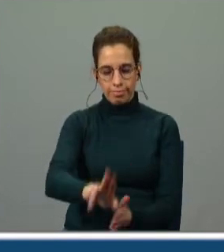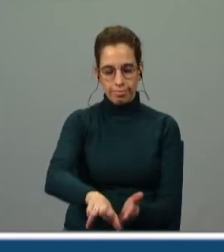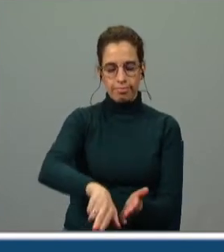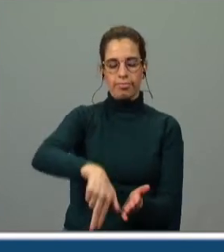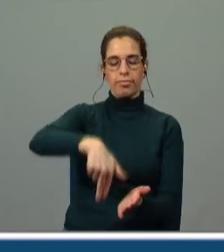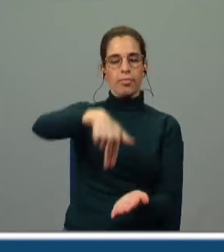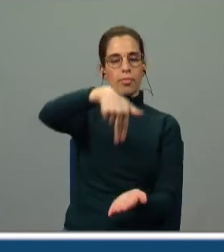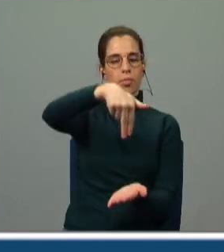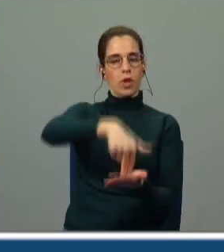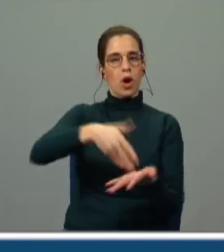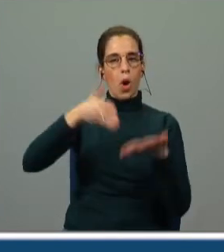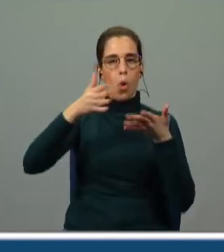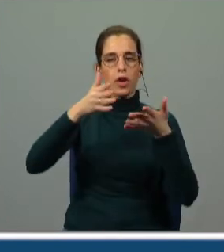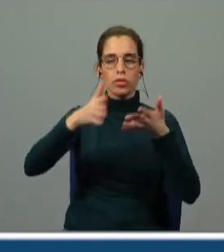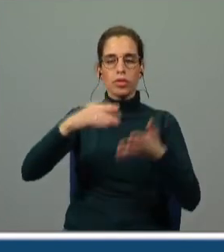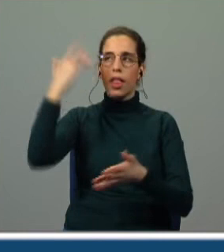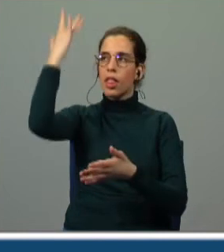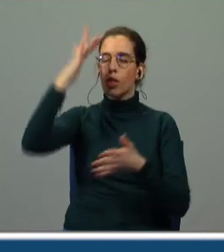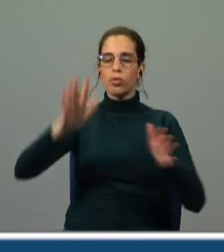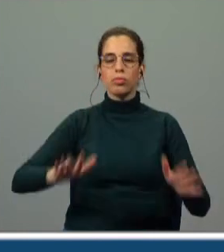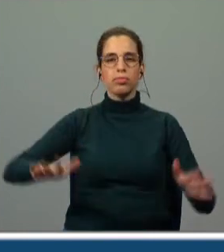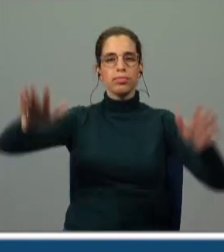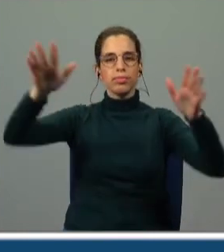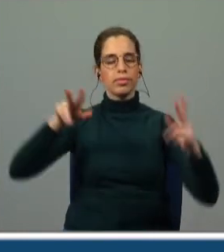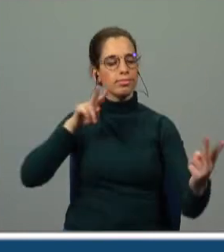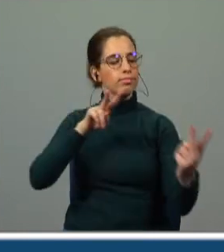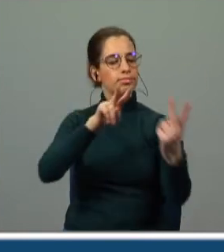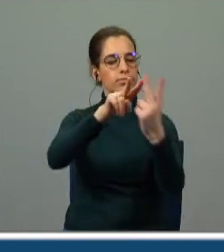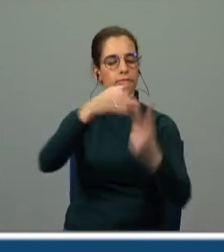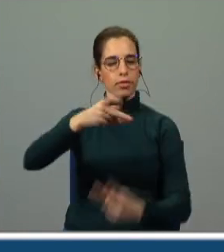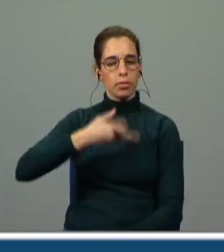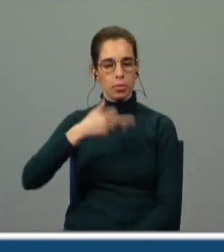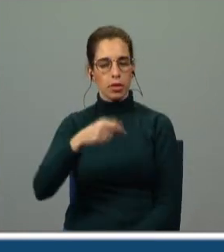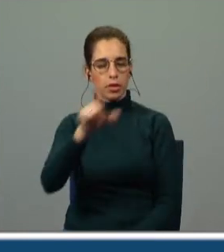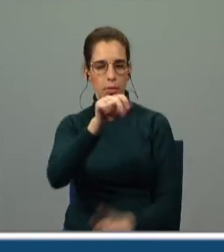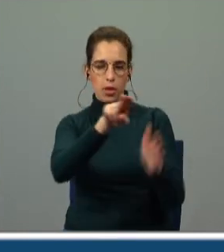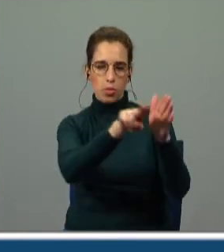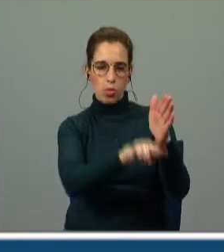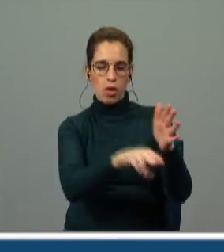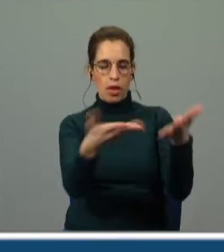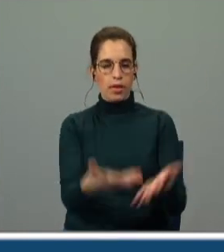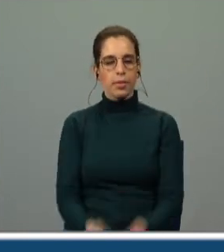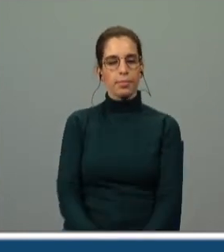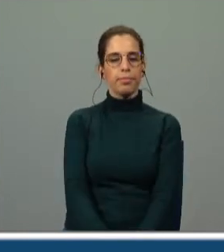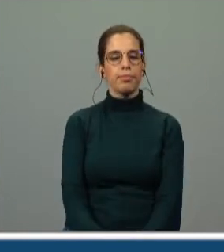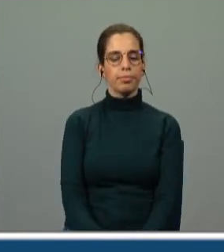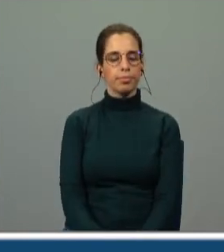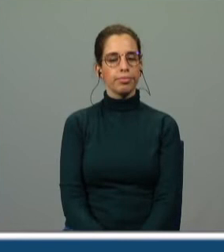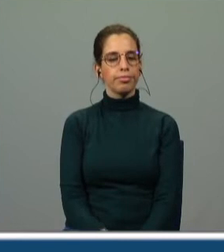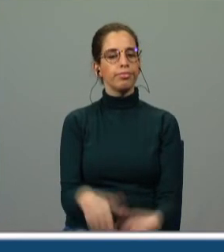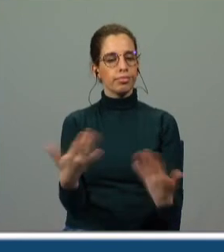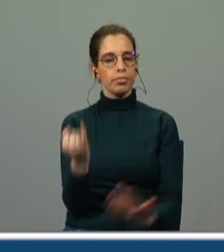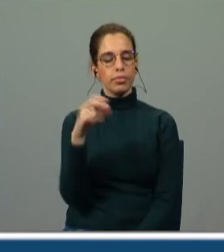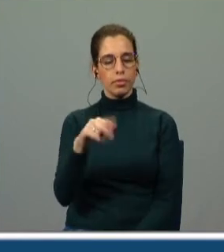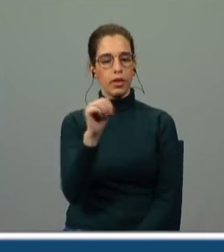com a ajuda dos anjos ia ao encontro de Pedro e ele também tem um túmulo assim à frente do de Inês então